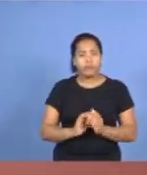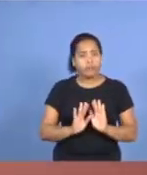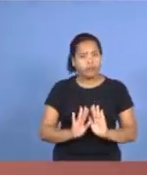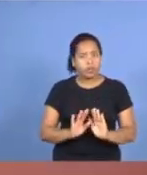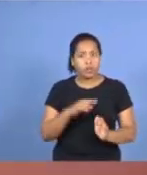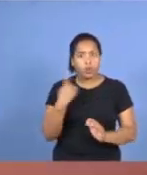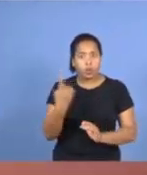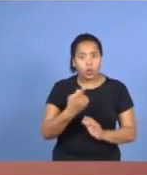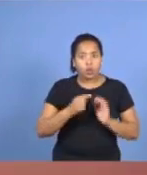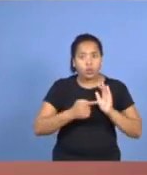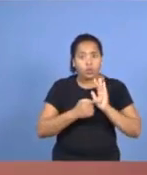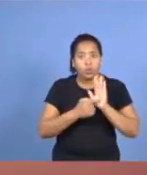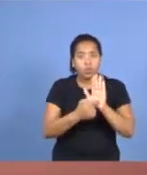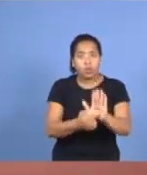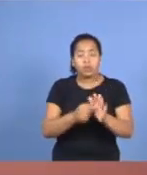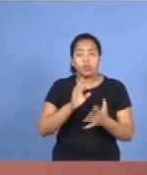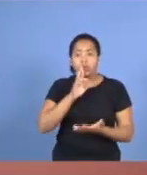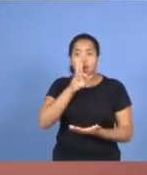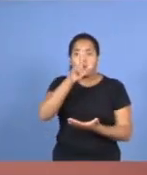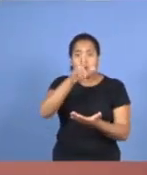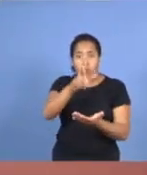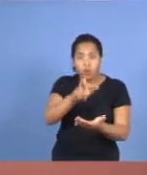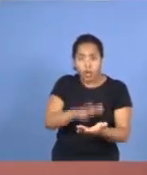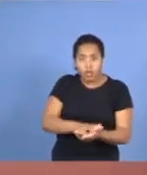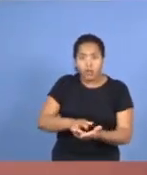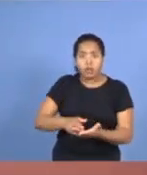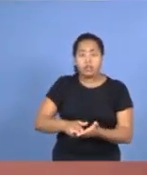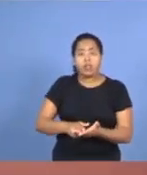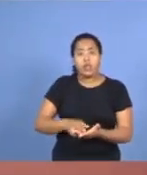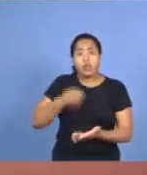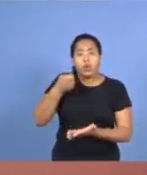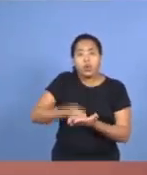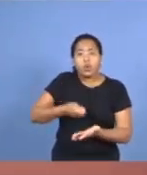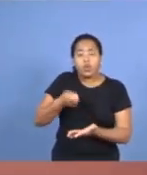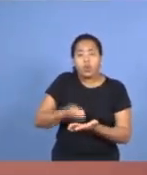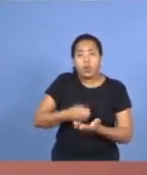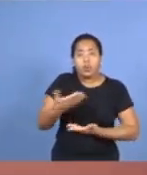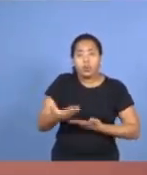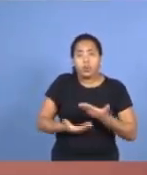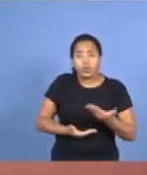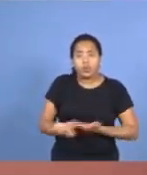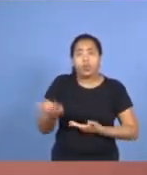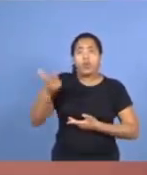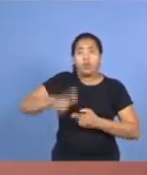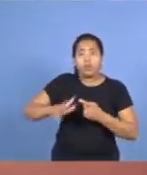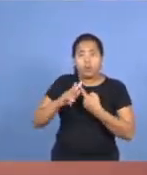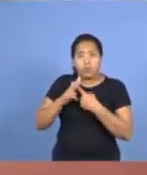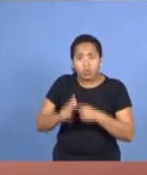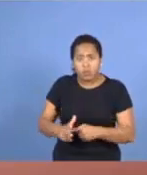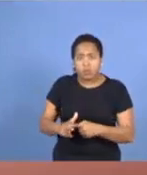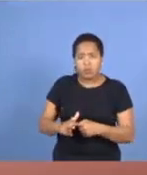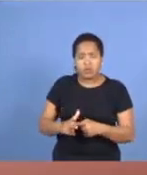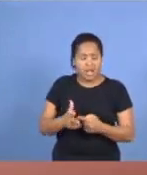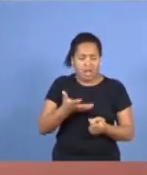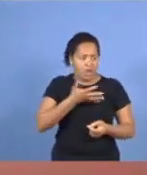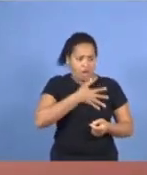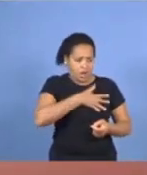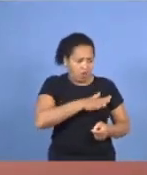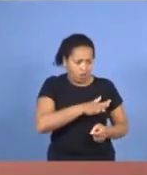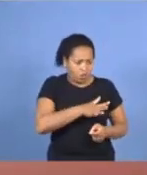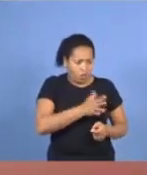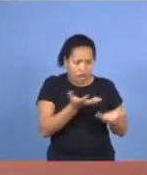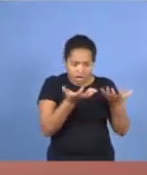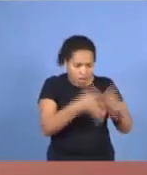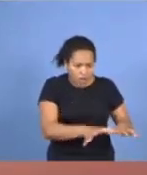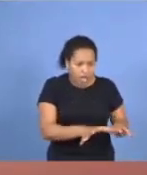os resultados, do comprometimento, do cliente nessa hora, da reconstrução, não está satisfeito com isso? Então